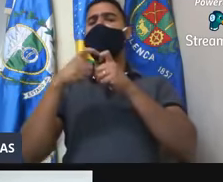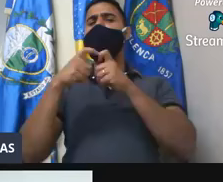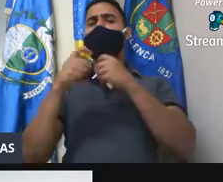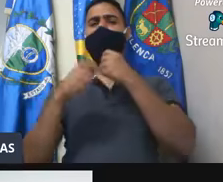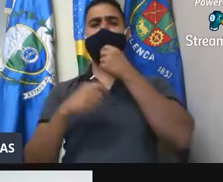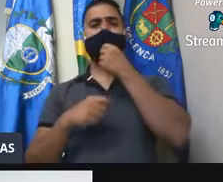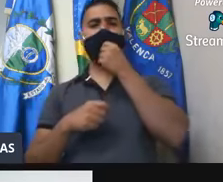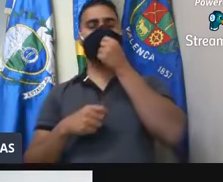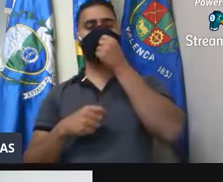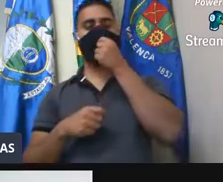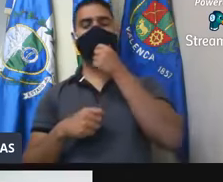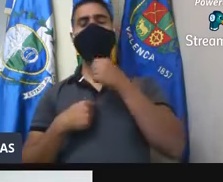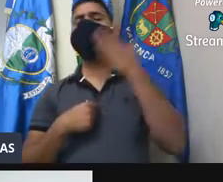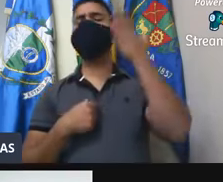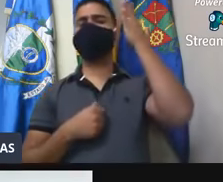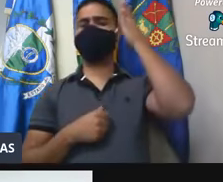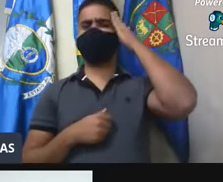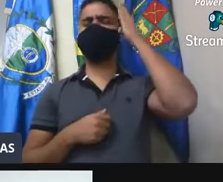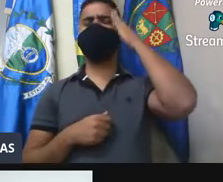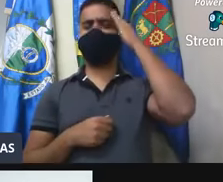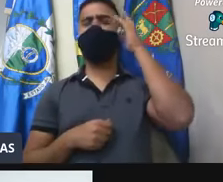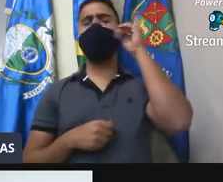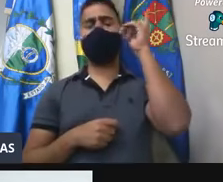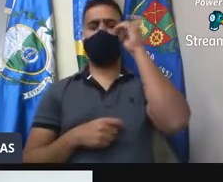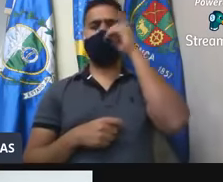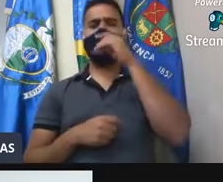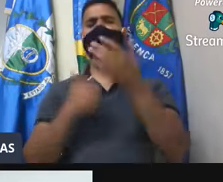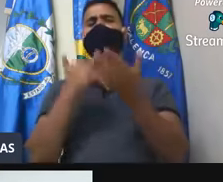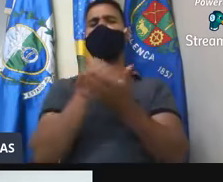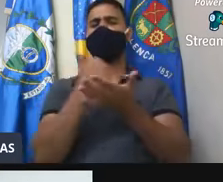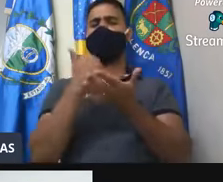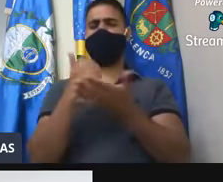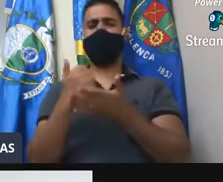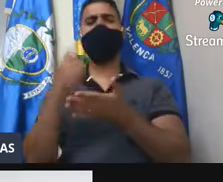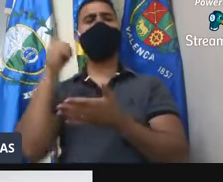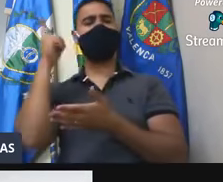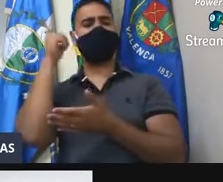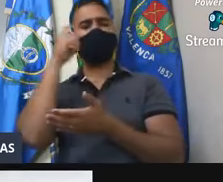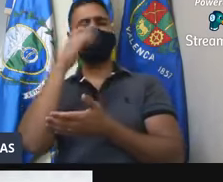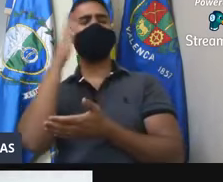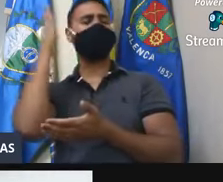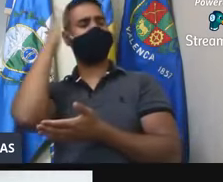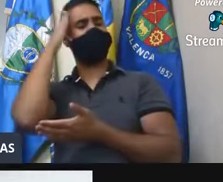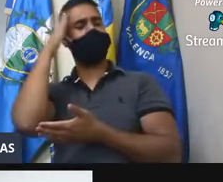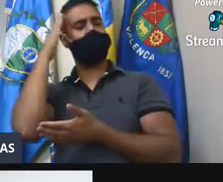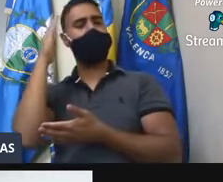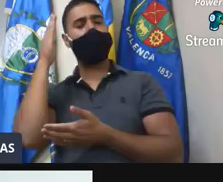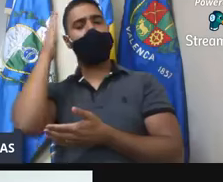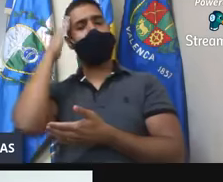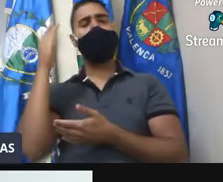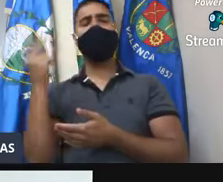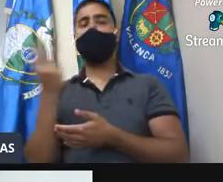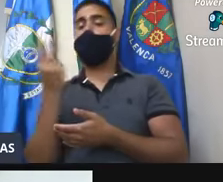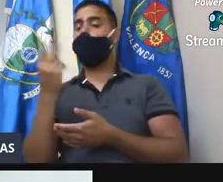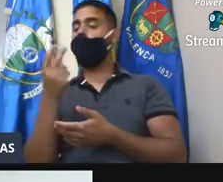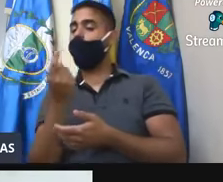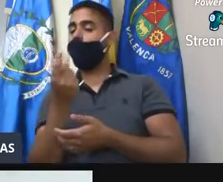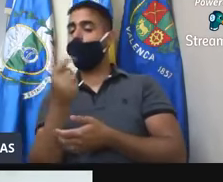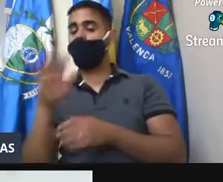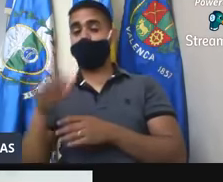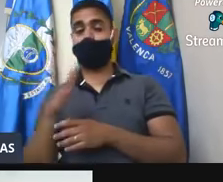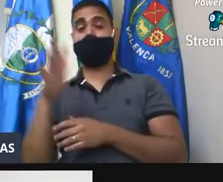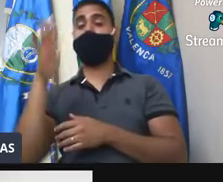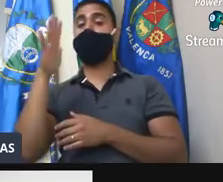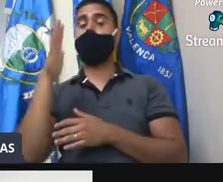retorno do médico. A gente sabe da dificuldade, sabe, é, da contratação, sabe que os